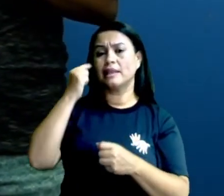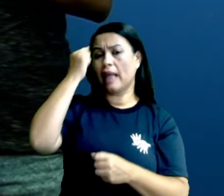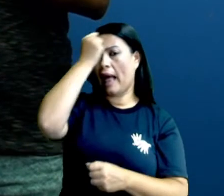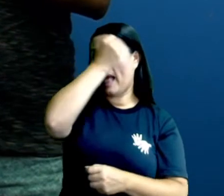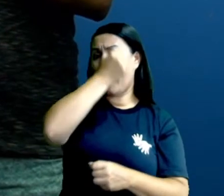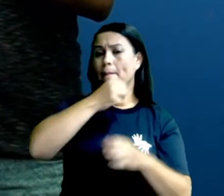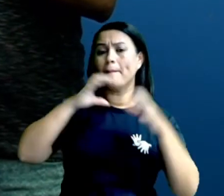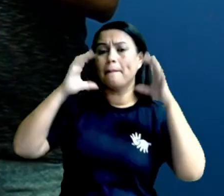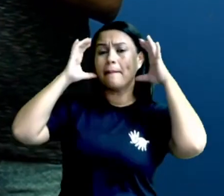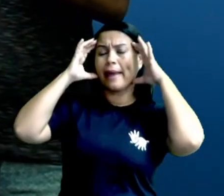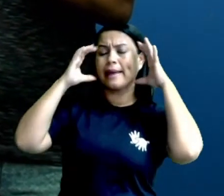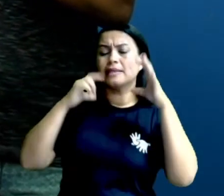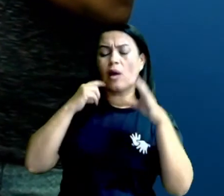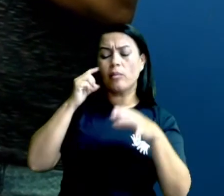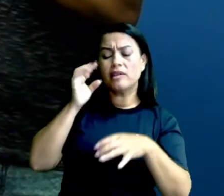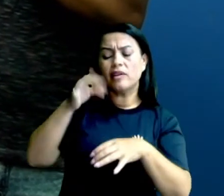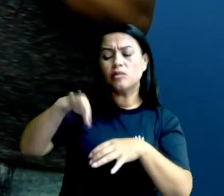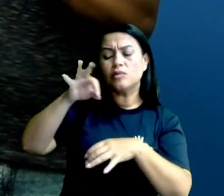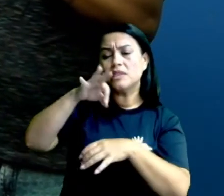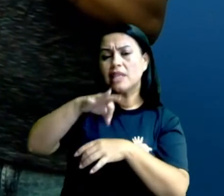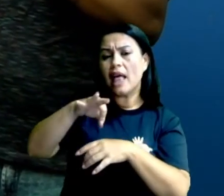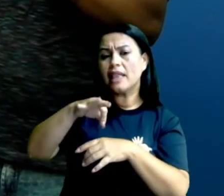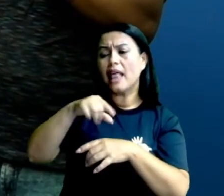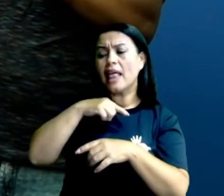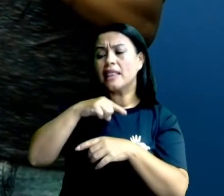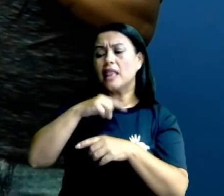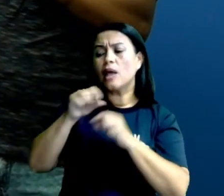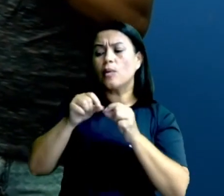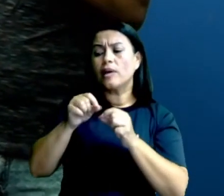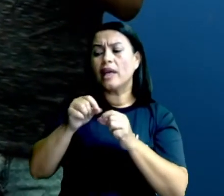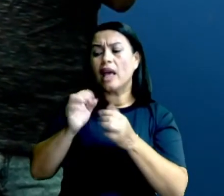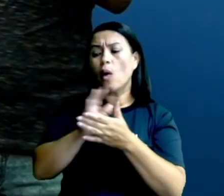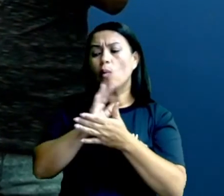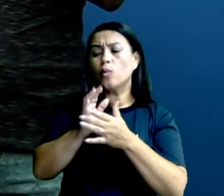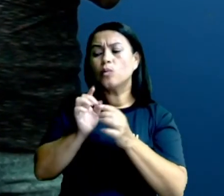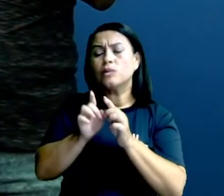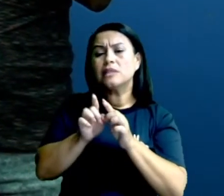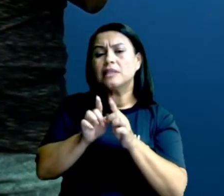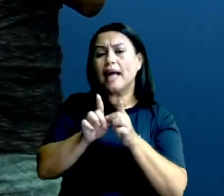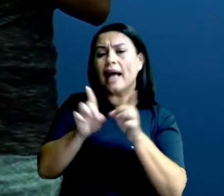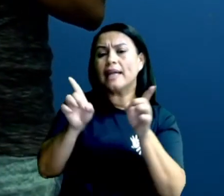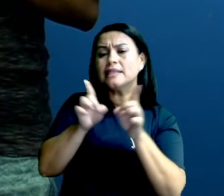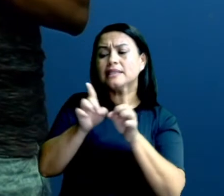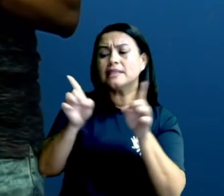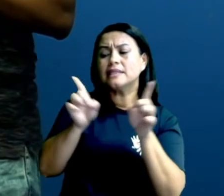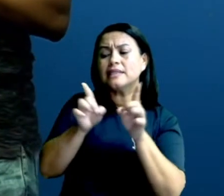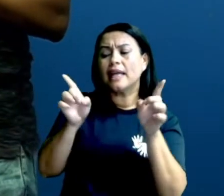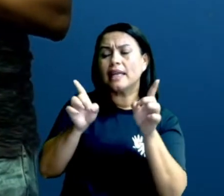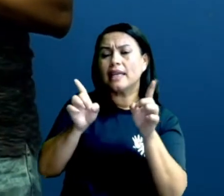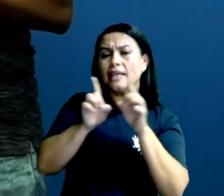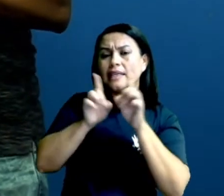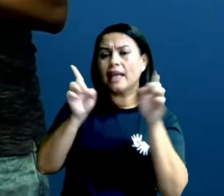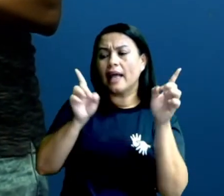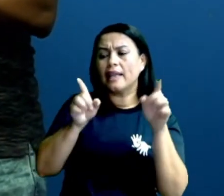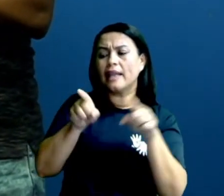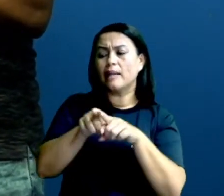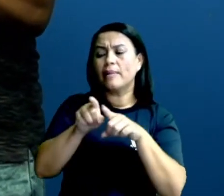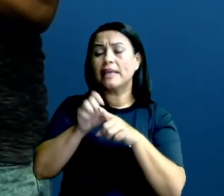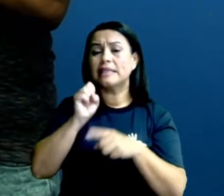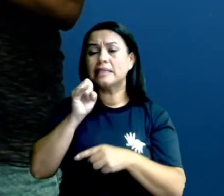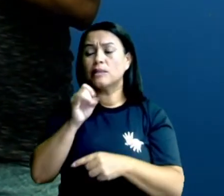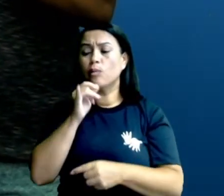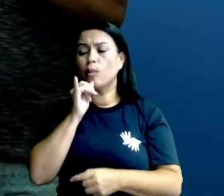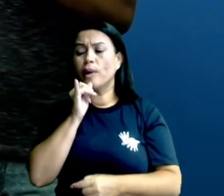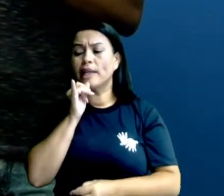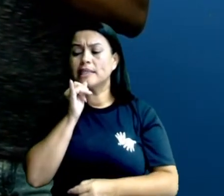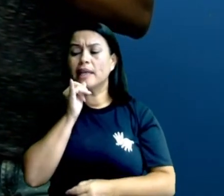ele possui pequenos cílios ou penachos saindo da cabeça dele, aquelas duas anteninhas que ele possui na cabeça, se ela for